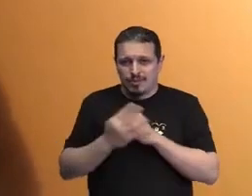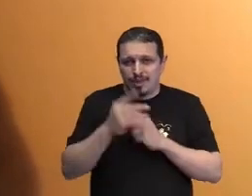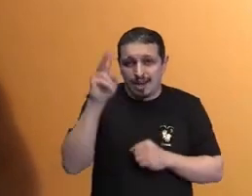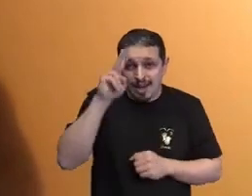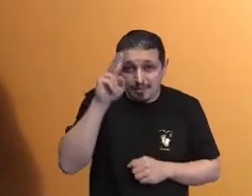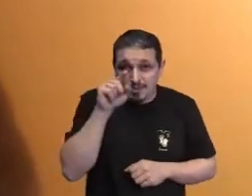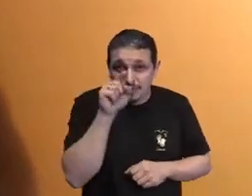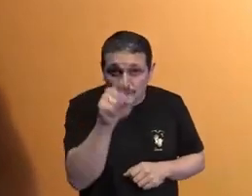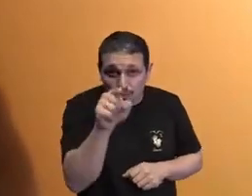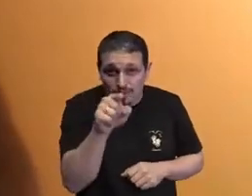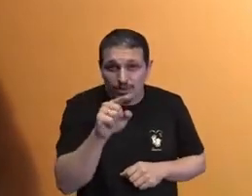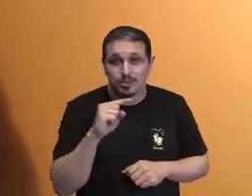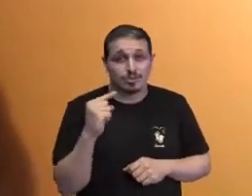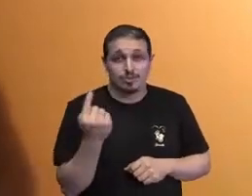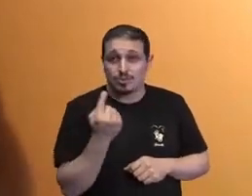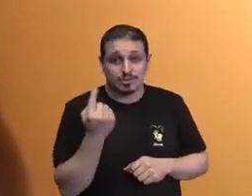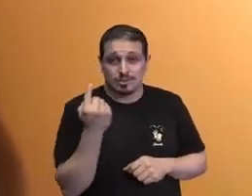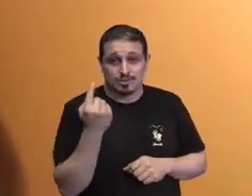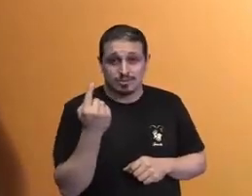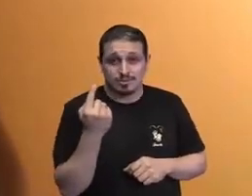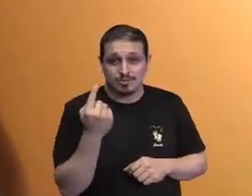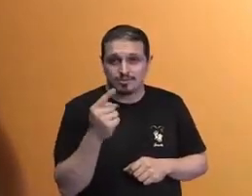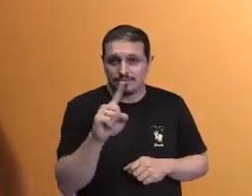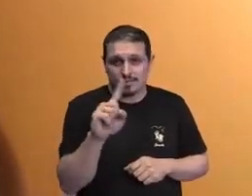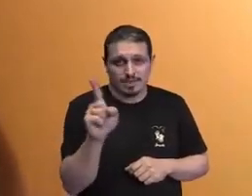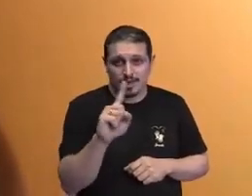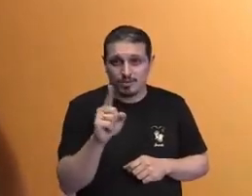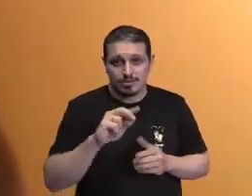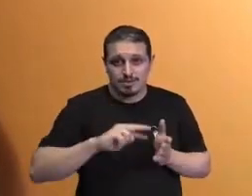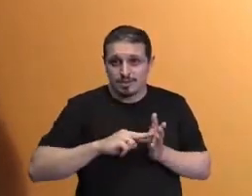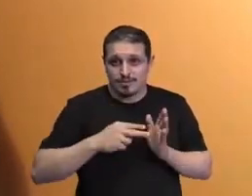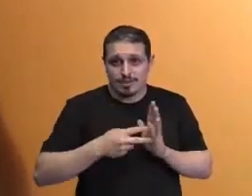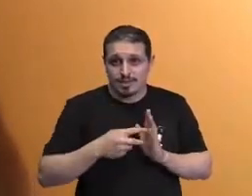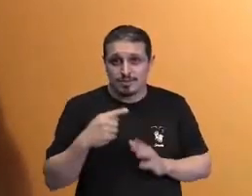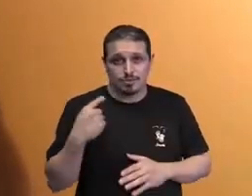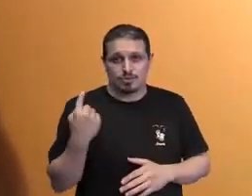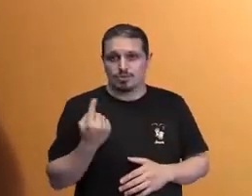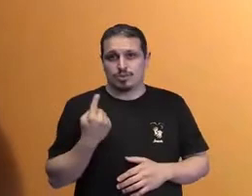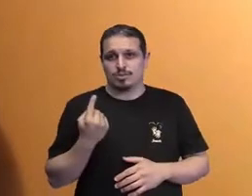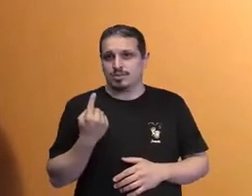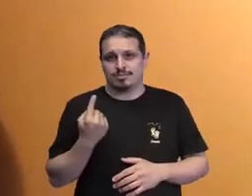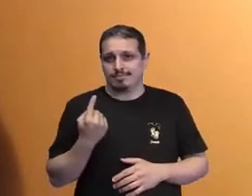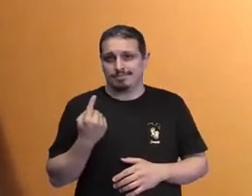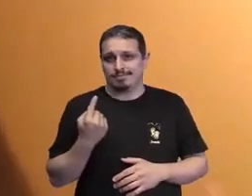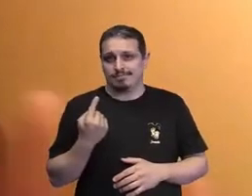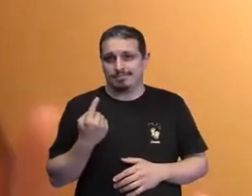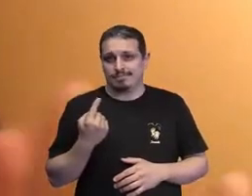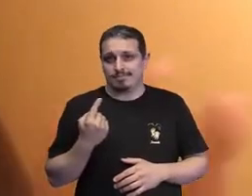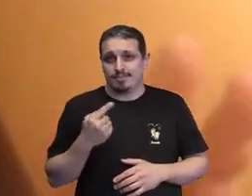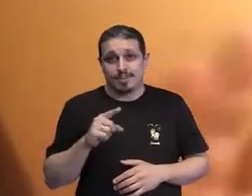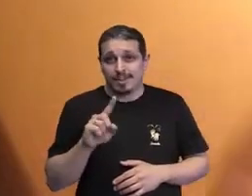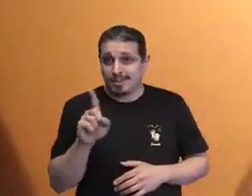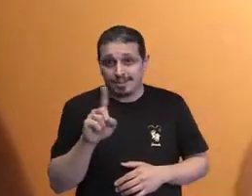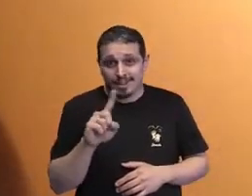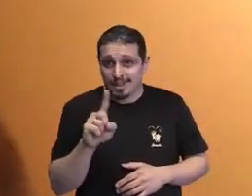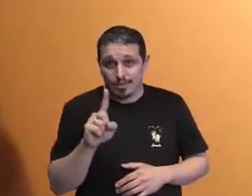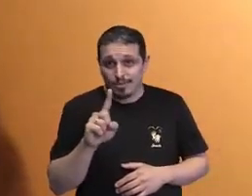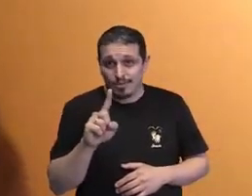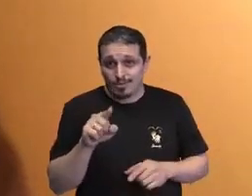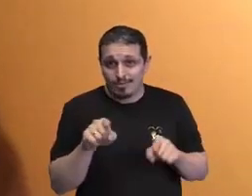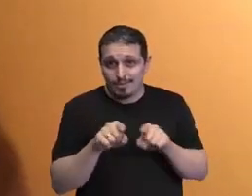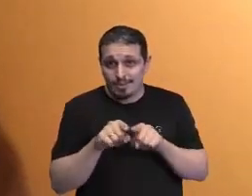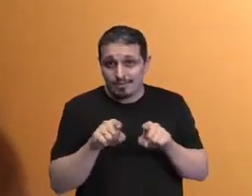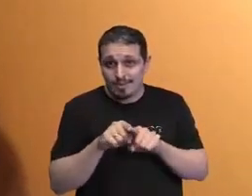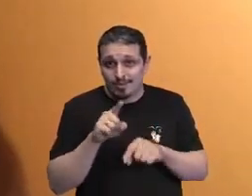estar sozinha ou sozinho não significa ser solitário, nem estar solitário. Muitas vezes o estar sozinho é uma